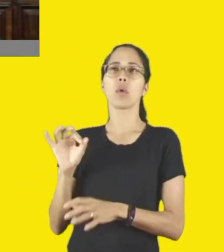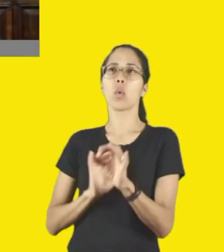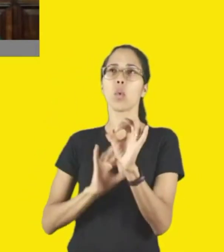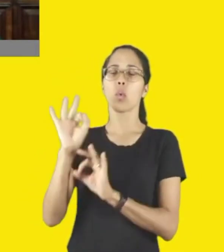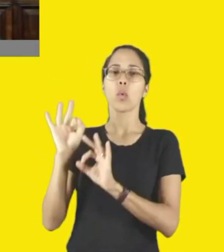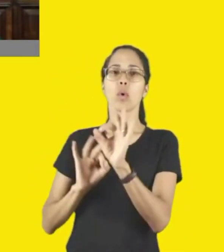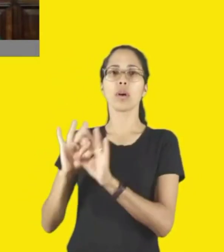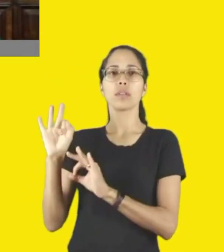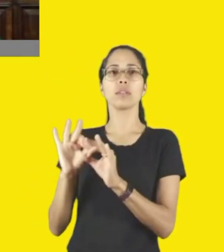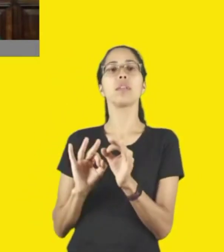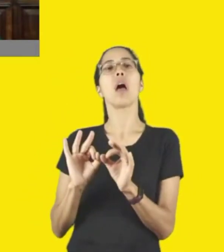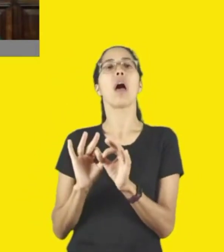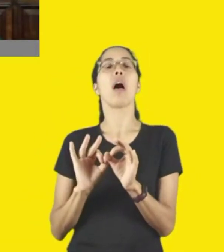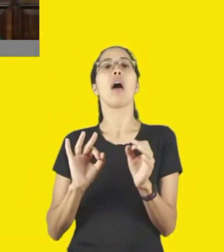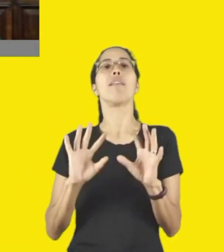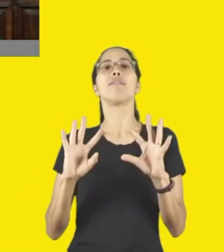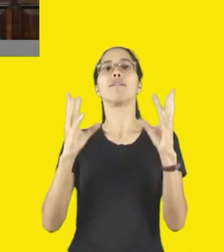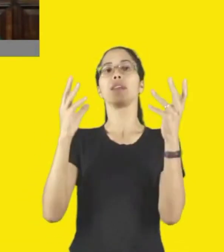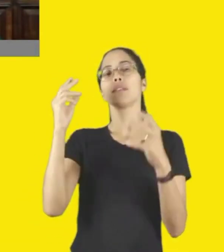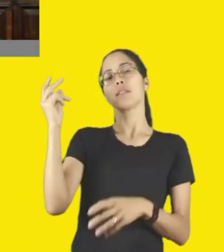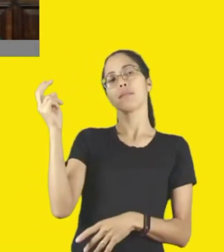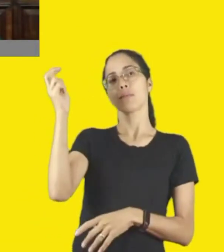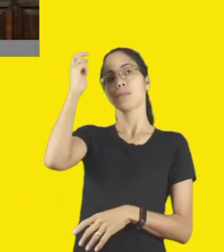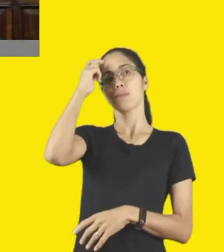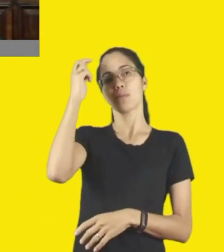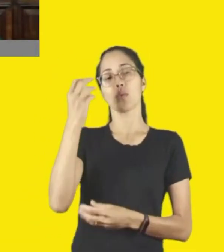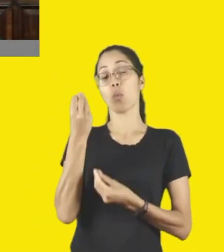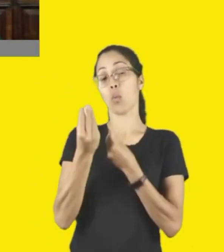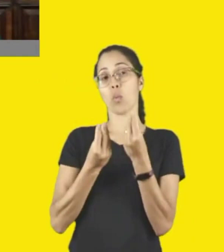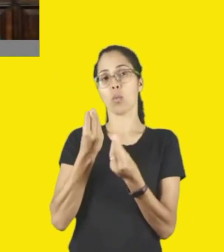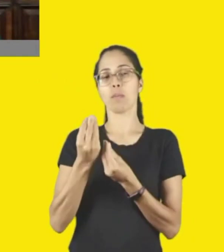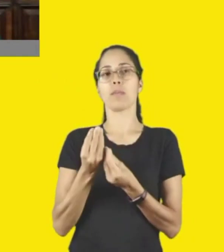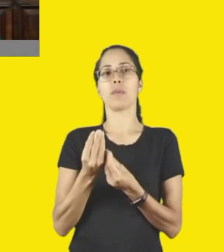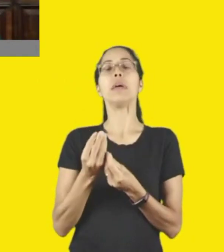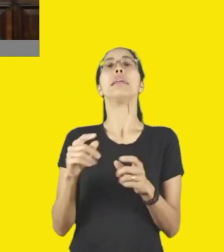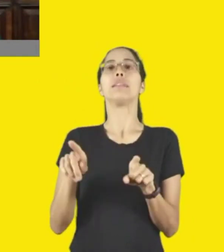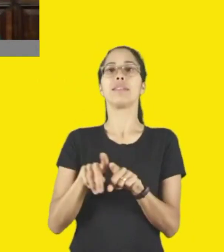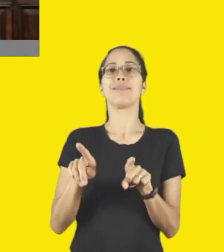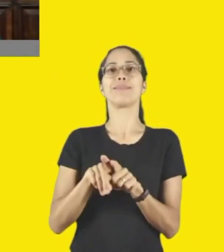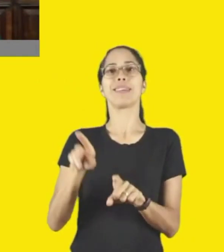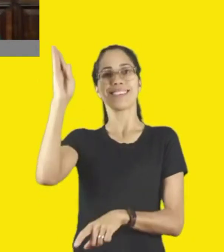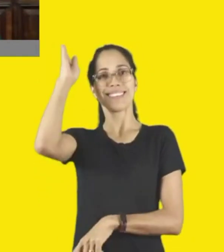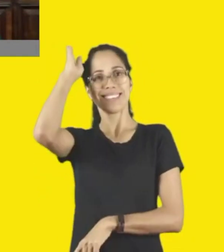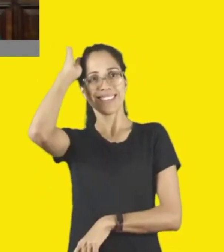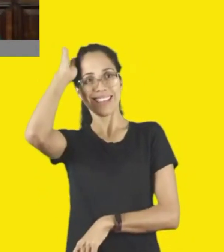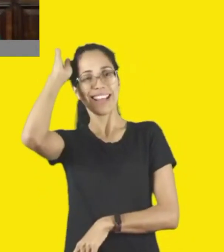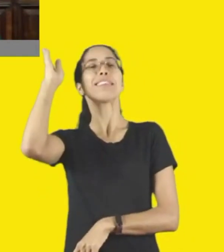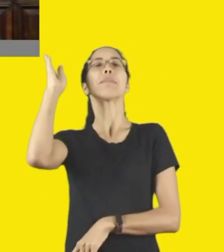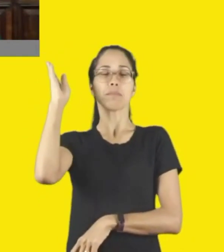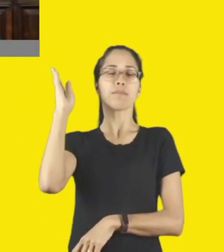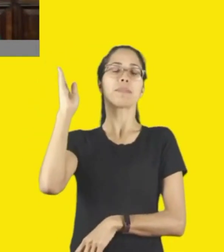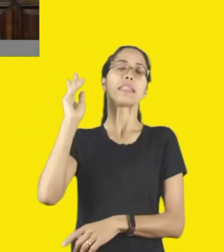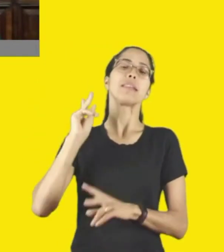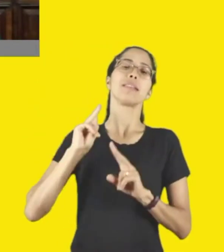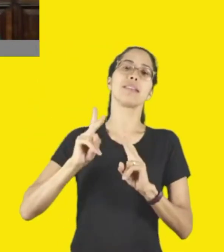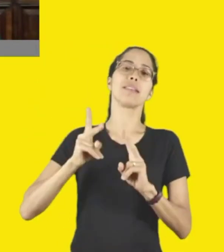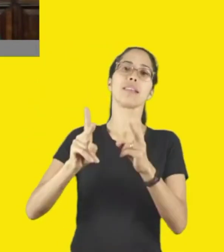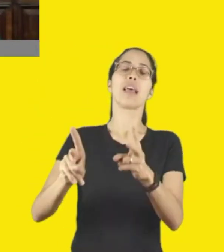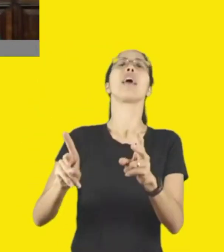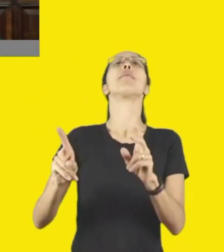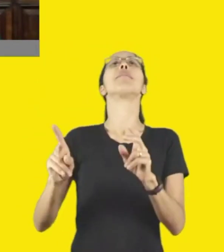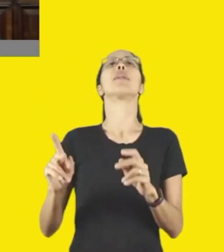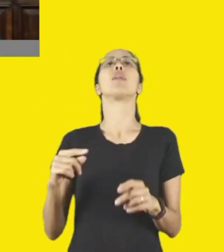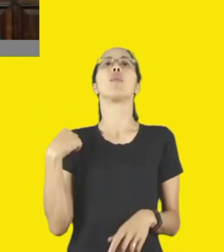a essas ações nas suas cidades, e, nesse momento, o SESC também estará presente, sempre que possível, também estaremos